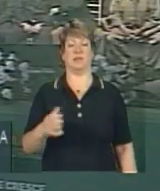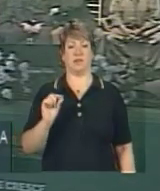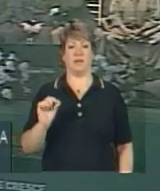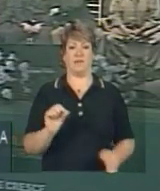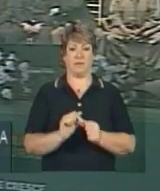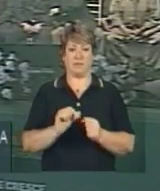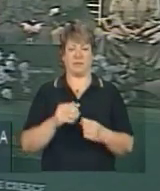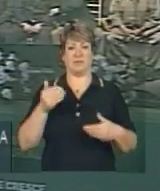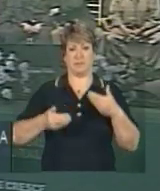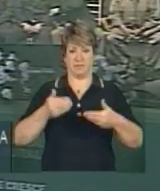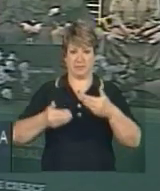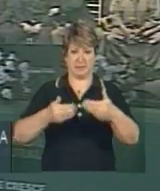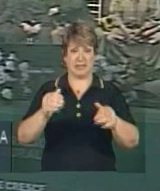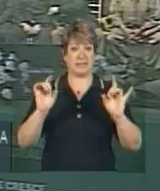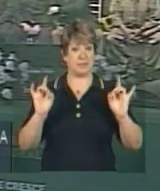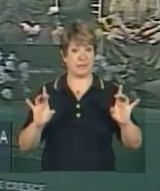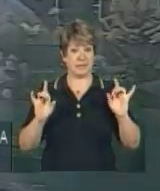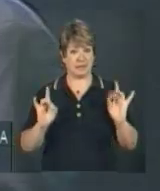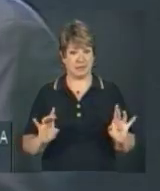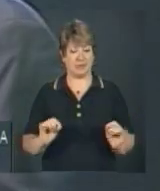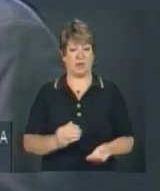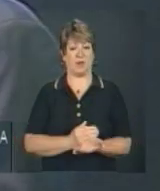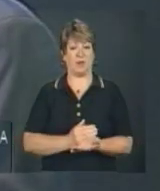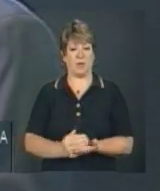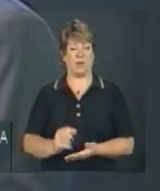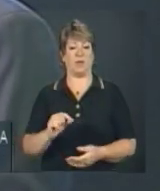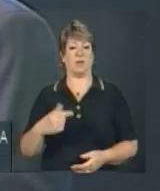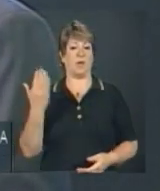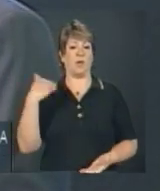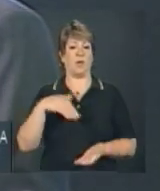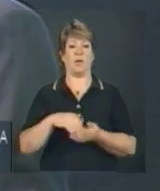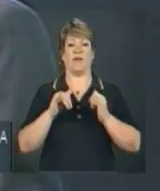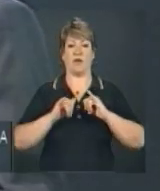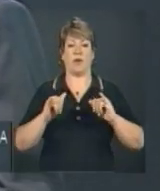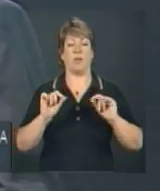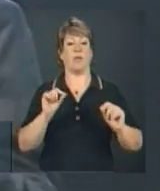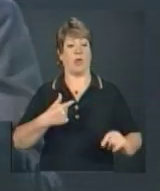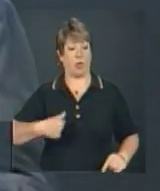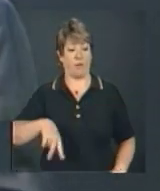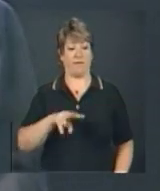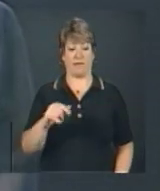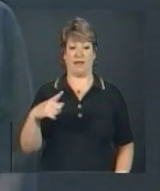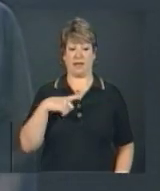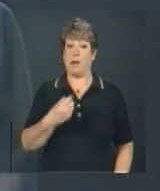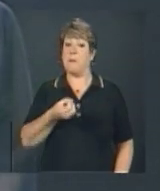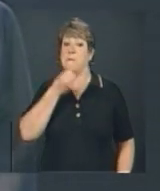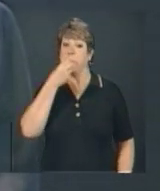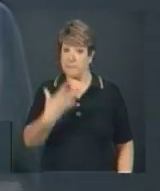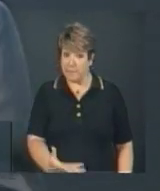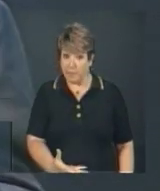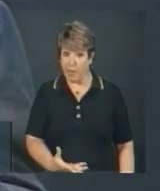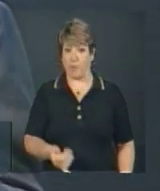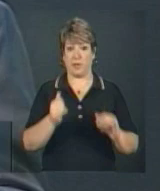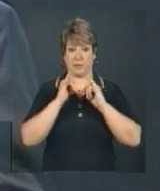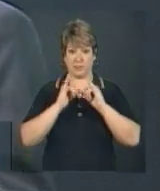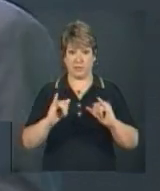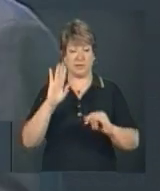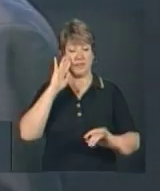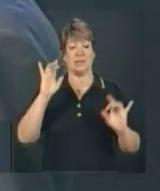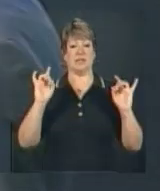sendo criada especialmente a partir das últimas informações, de que teremos uma boa notícia, especialmente